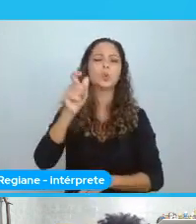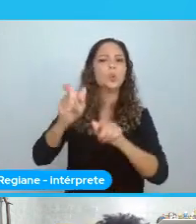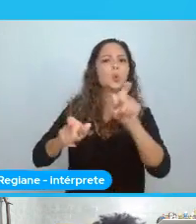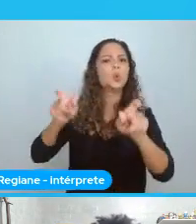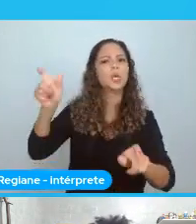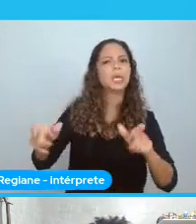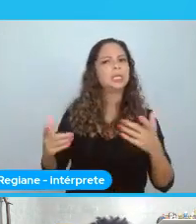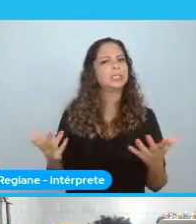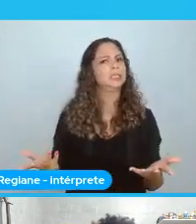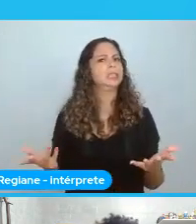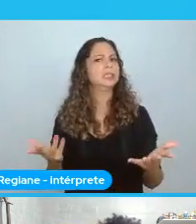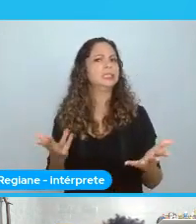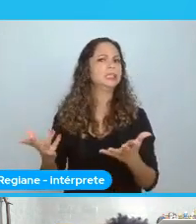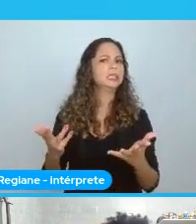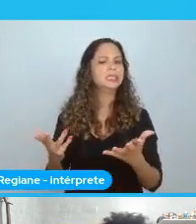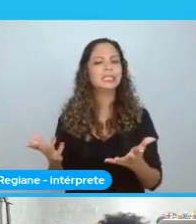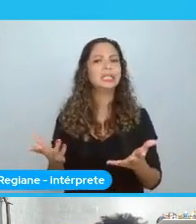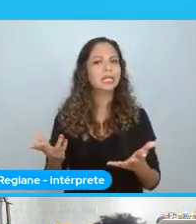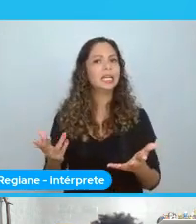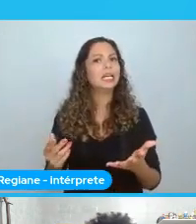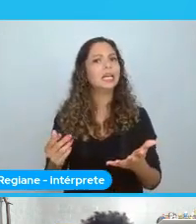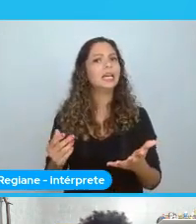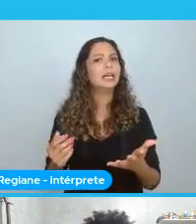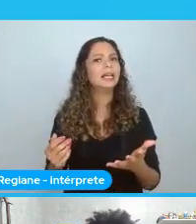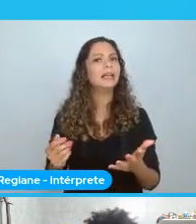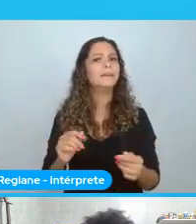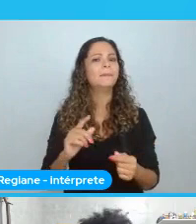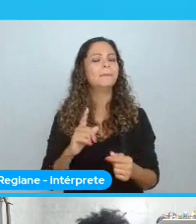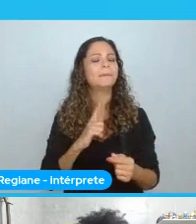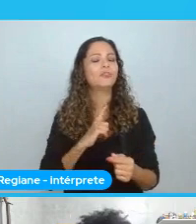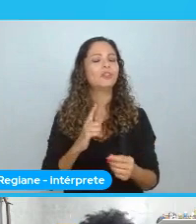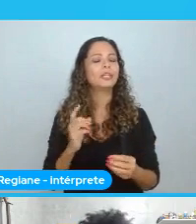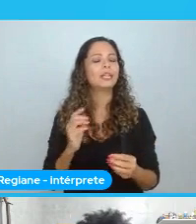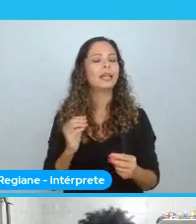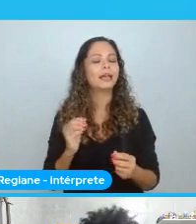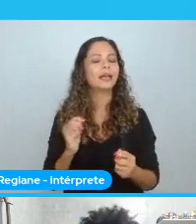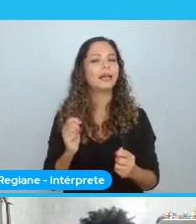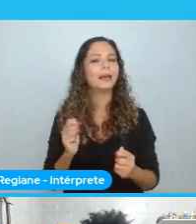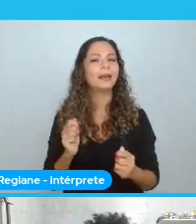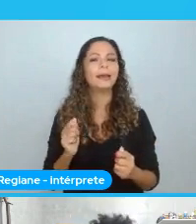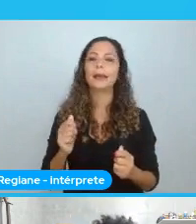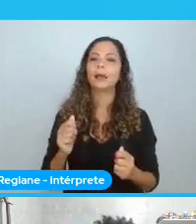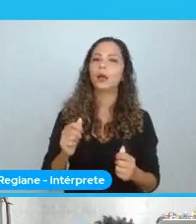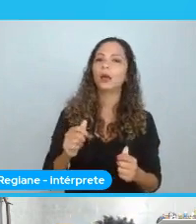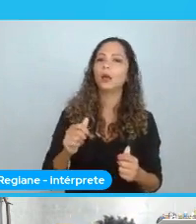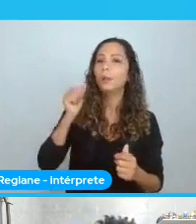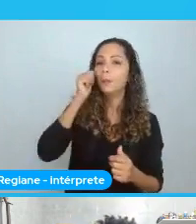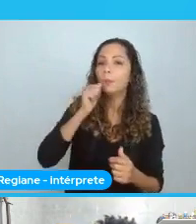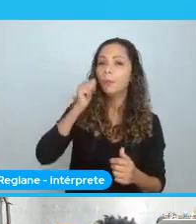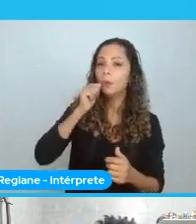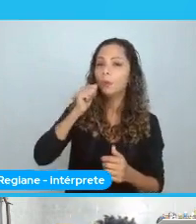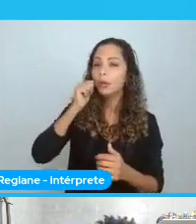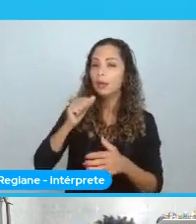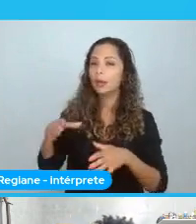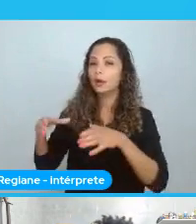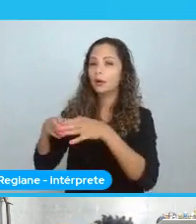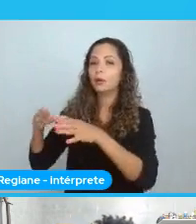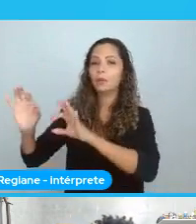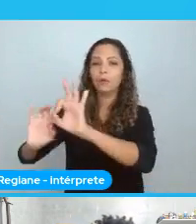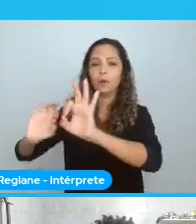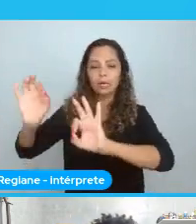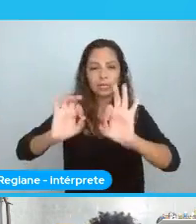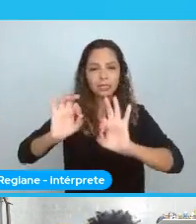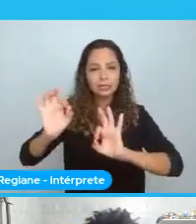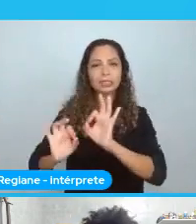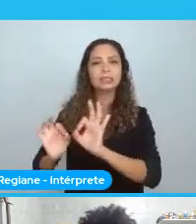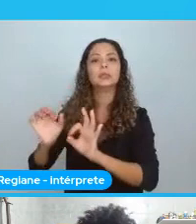era uma coisa que estava sendo feita por outras meninas e tal. Mas, teve várias